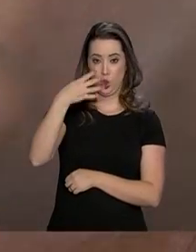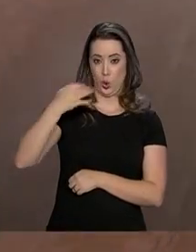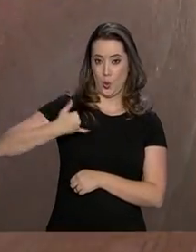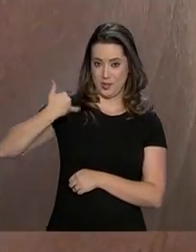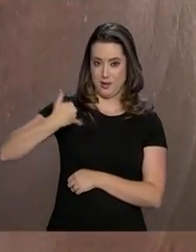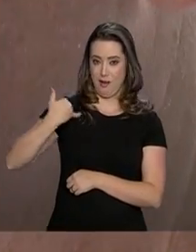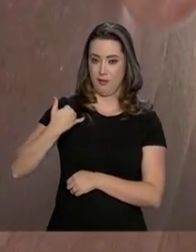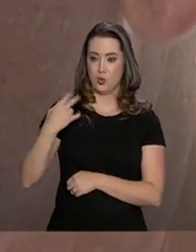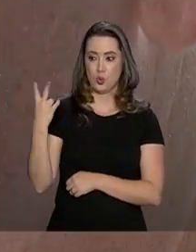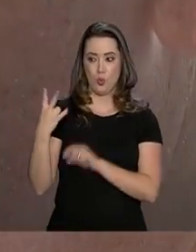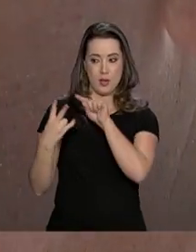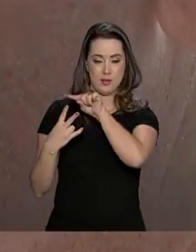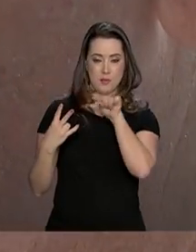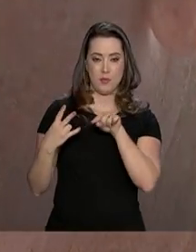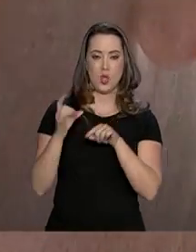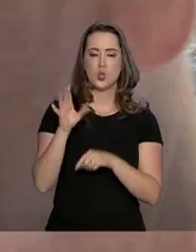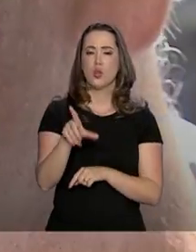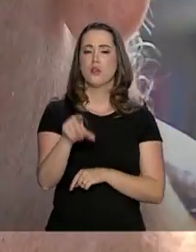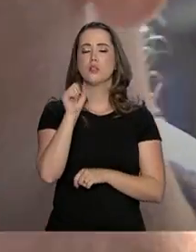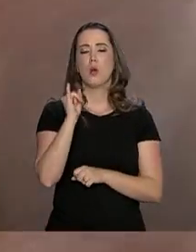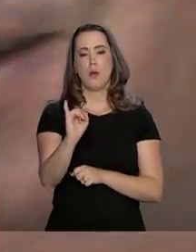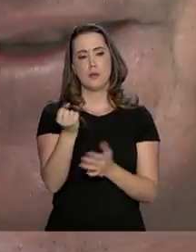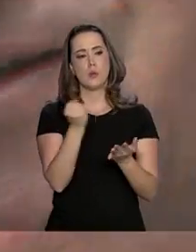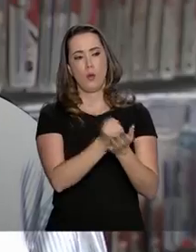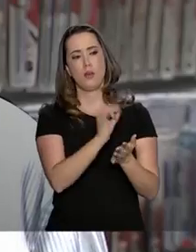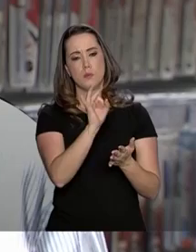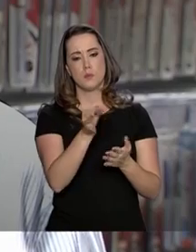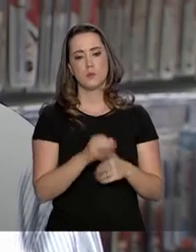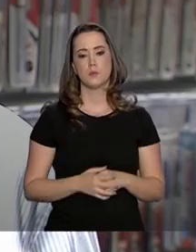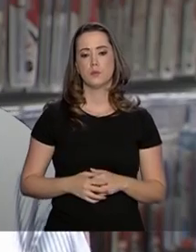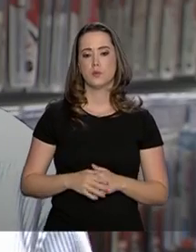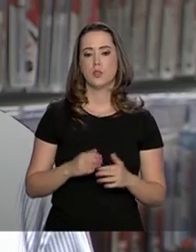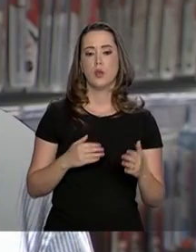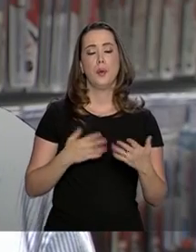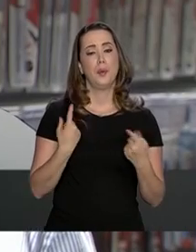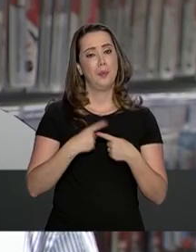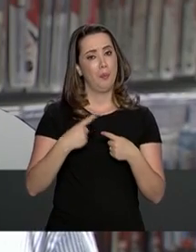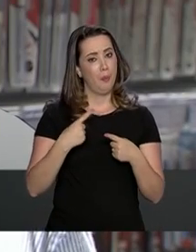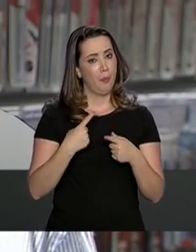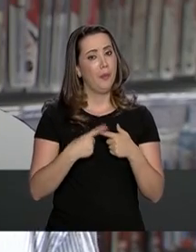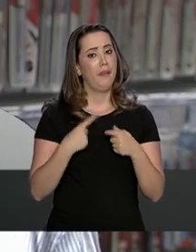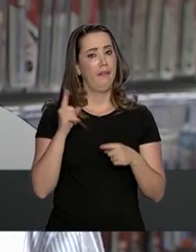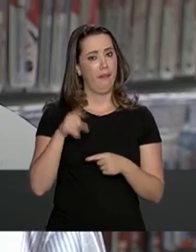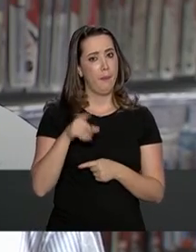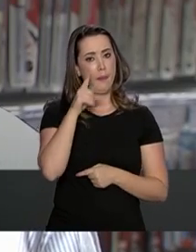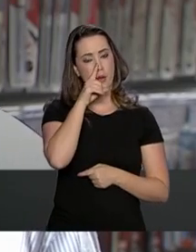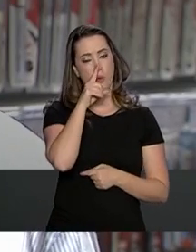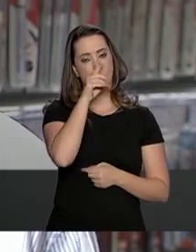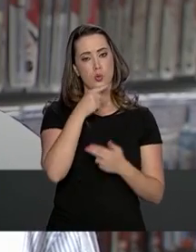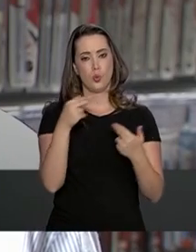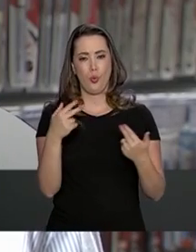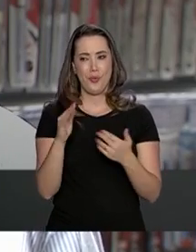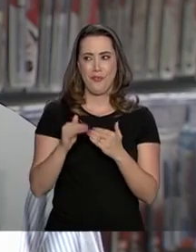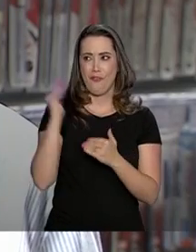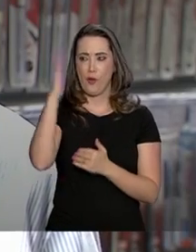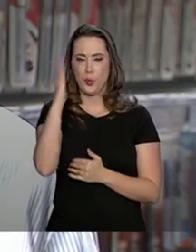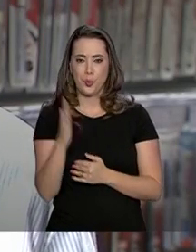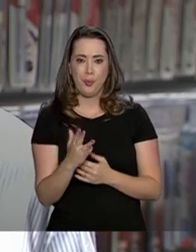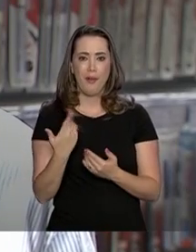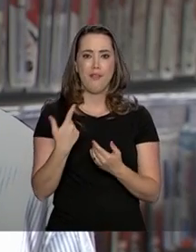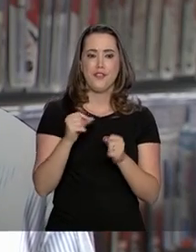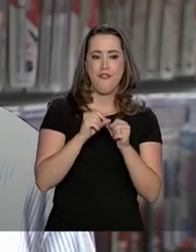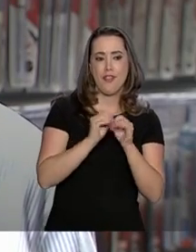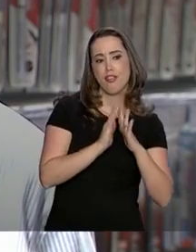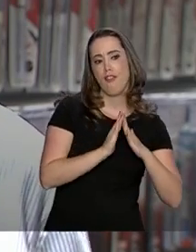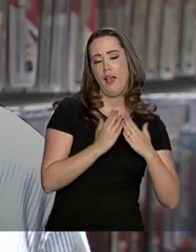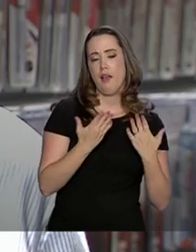que só escolhe os produtos com certificação. Porque é um grande risco ficar comprando produto importado ou feito em fundo de